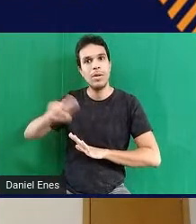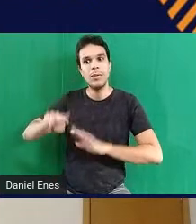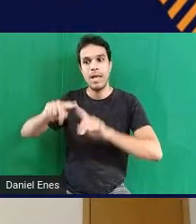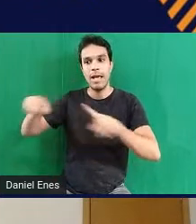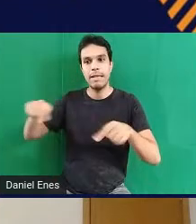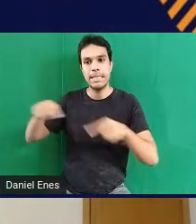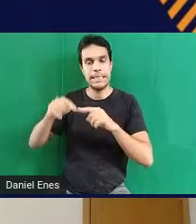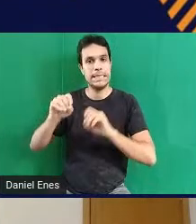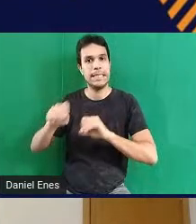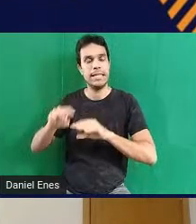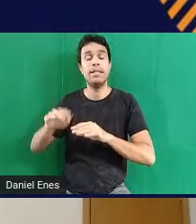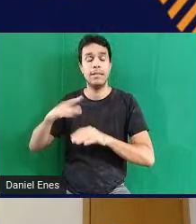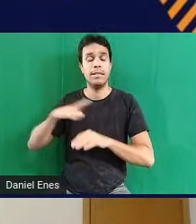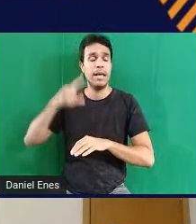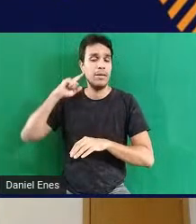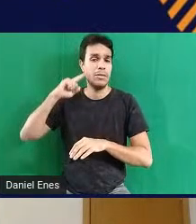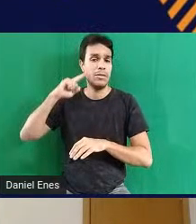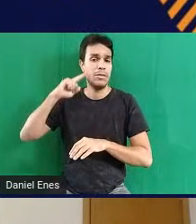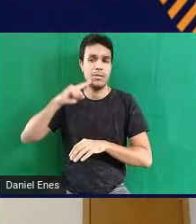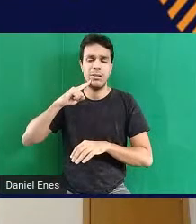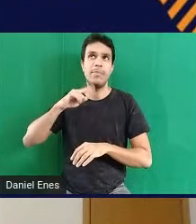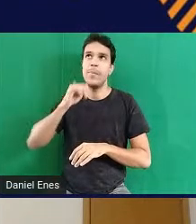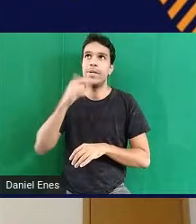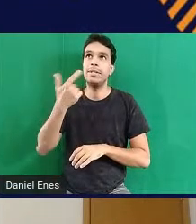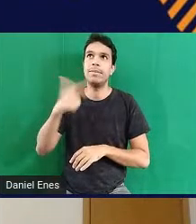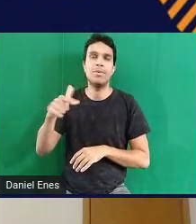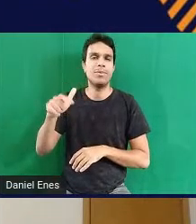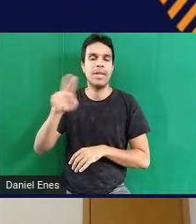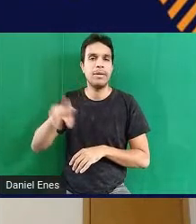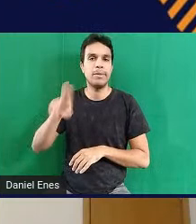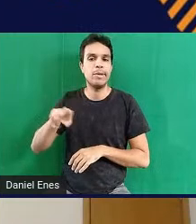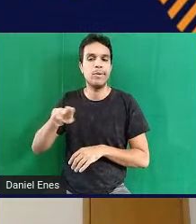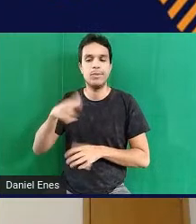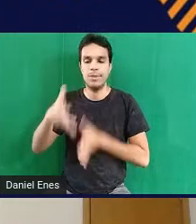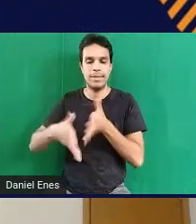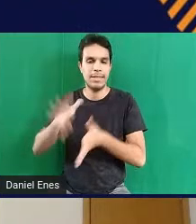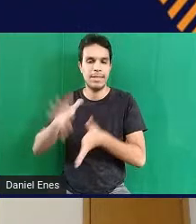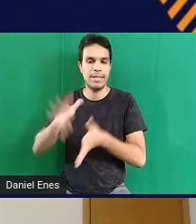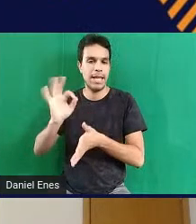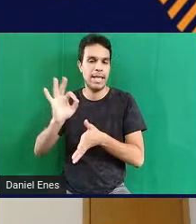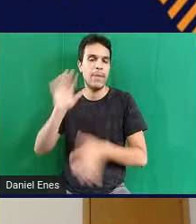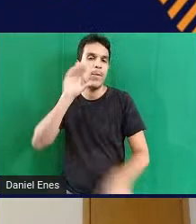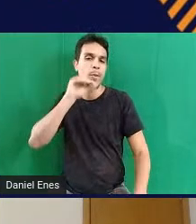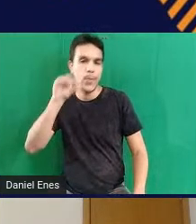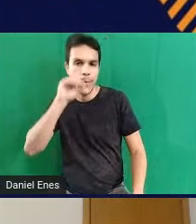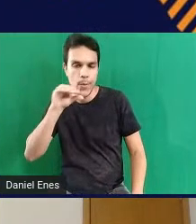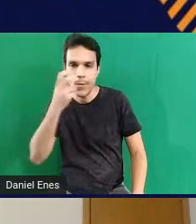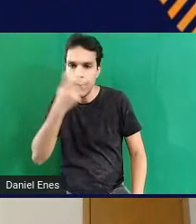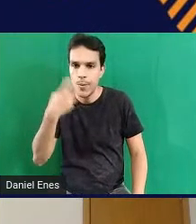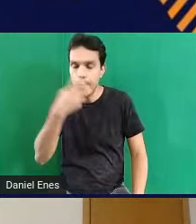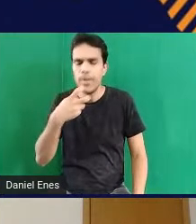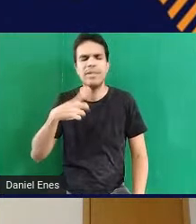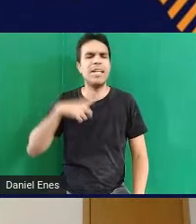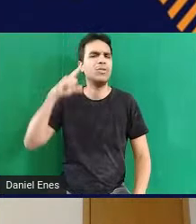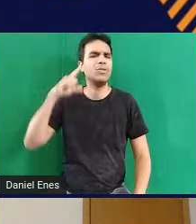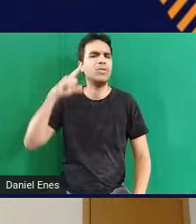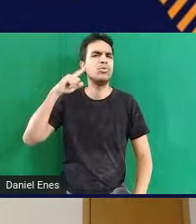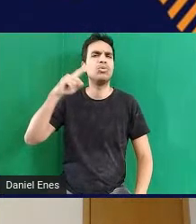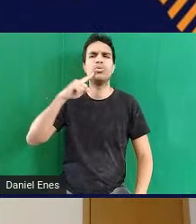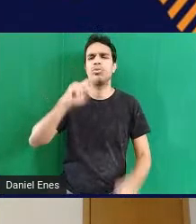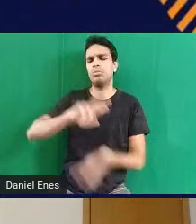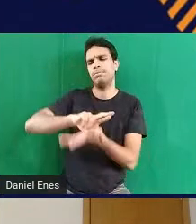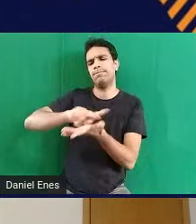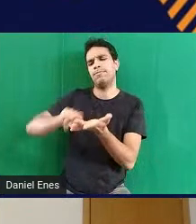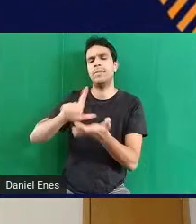gente que é surdo e não utiliza por exemplo a língua de sinais que é oralizado porque a gente sabe que tem vários tipos de surdos né? Existem aqueles surdos que